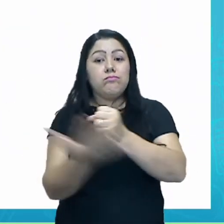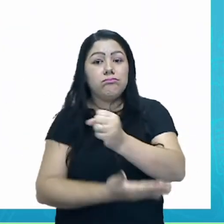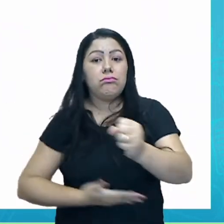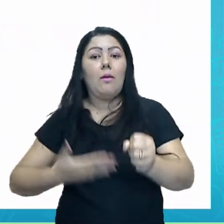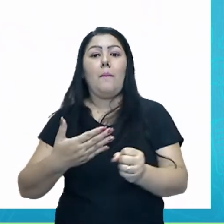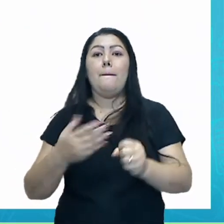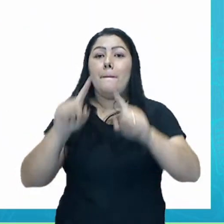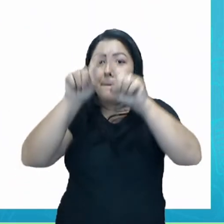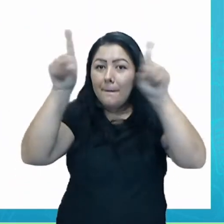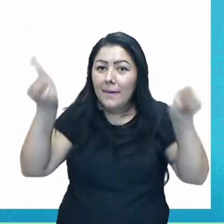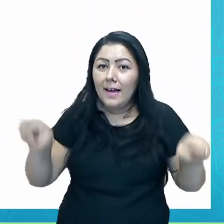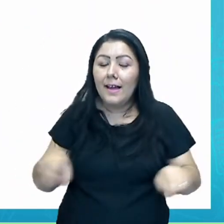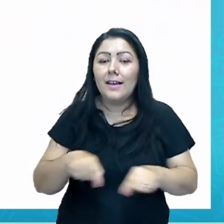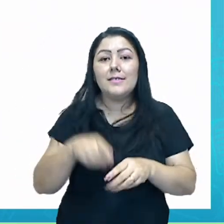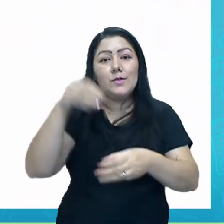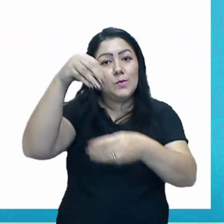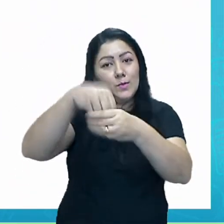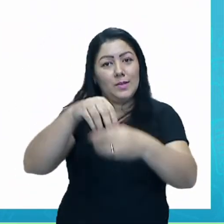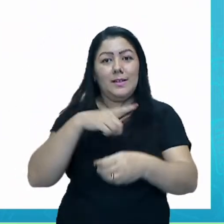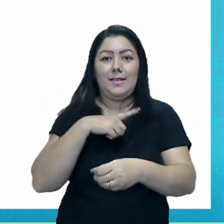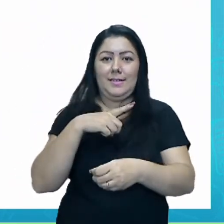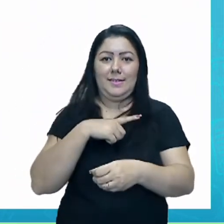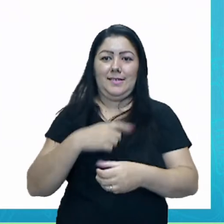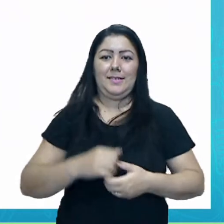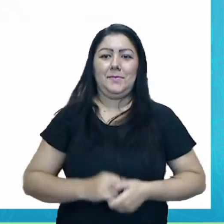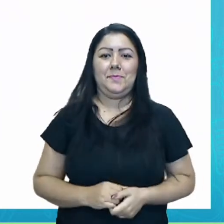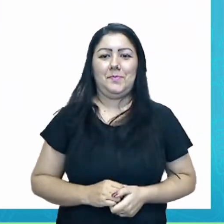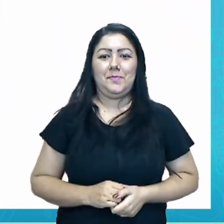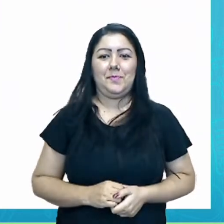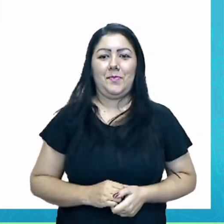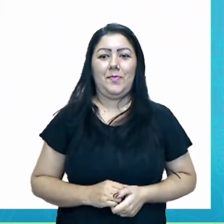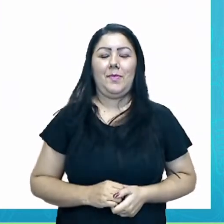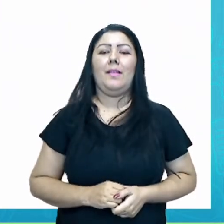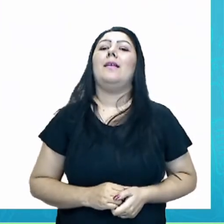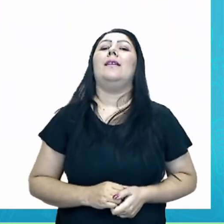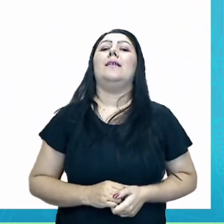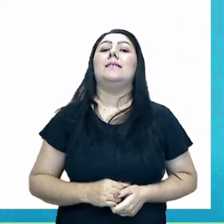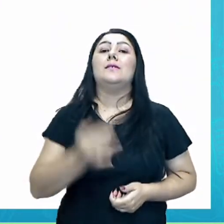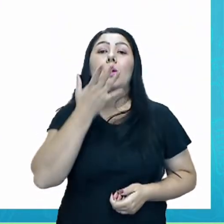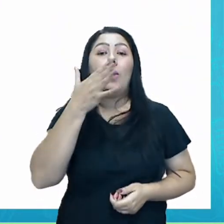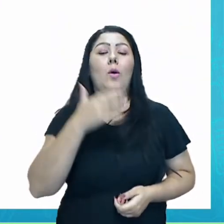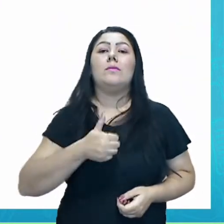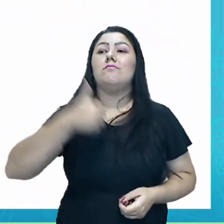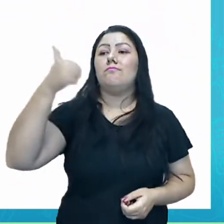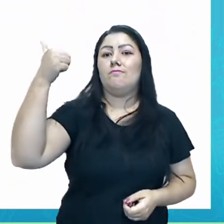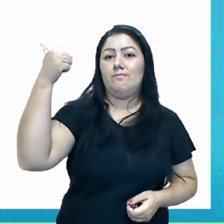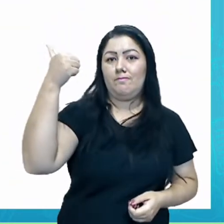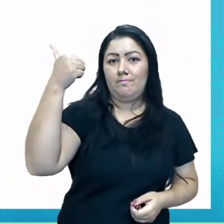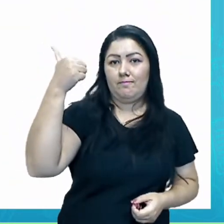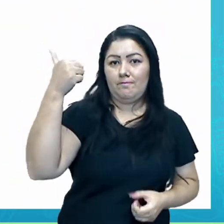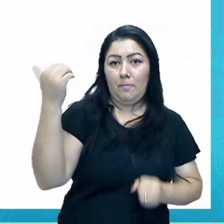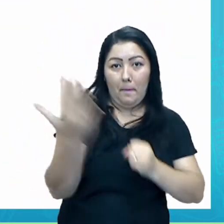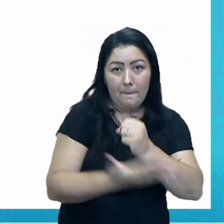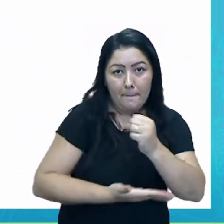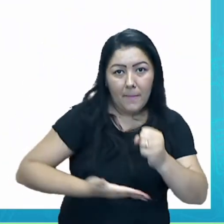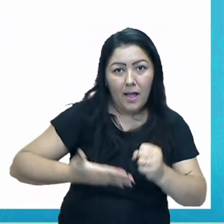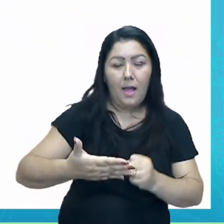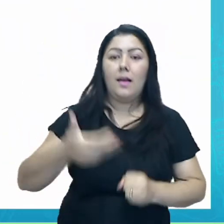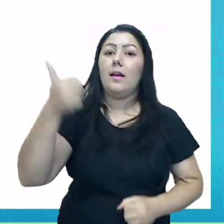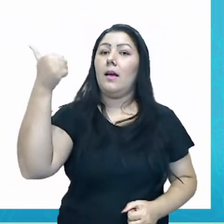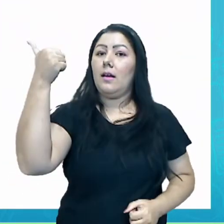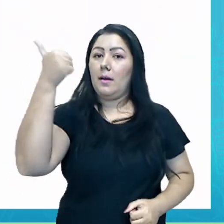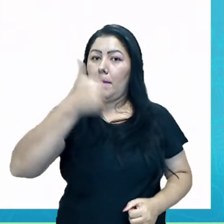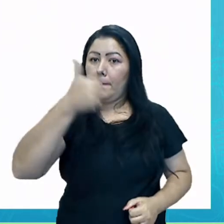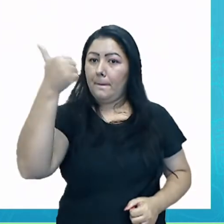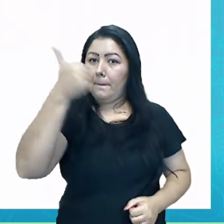disponível lá, que está aqui embaixo. Olha só. São cores primárias. Primeiro, as que estão com o primeiro,